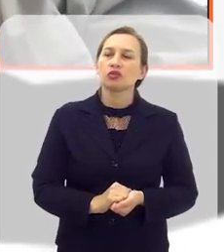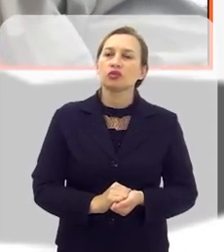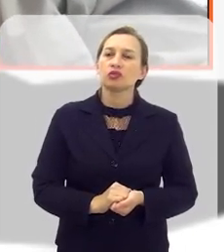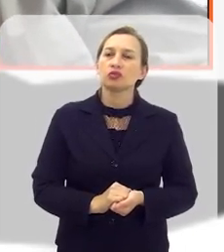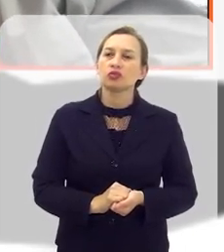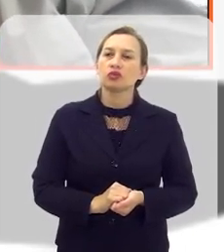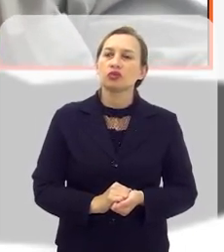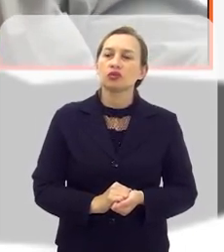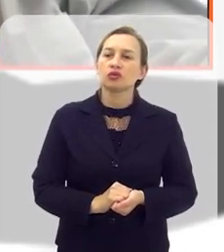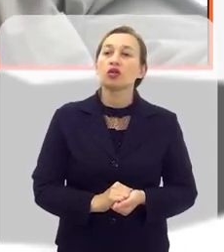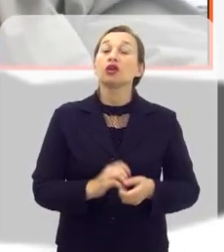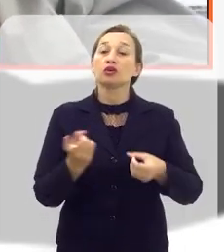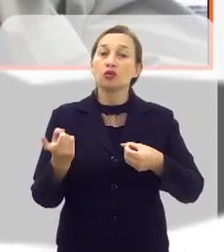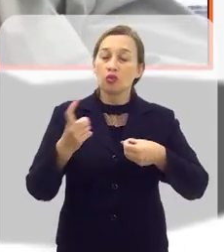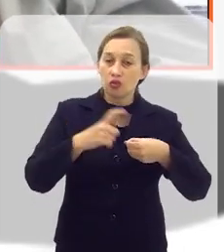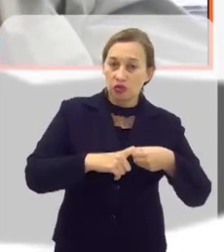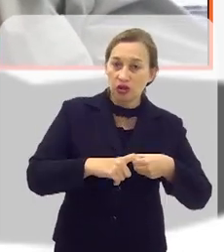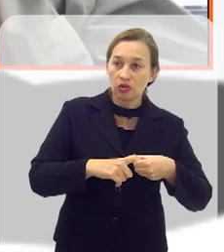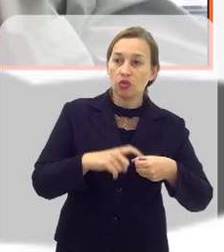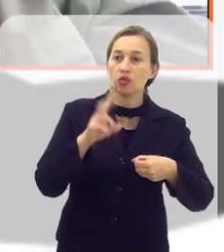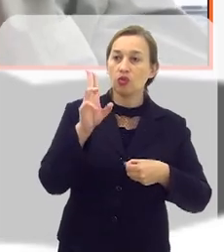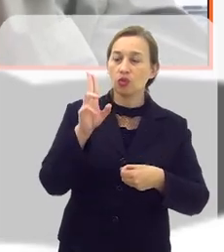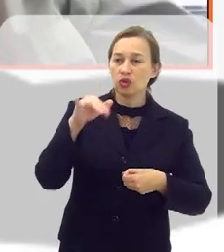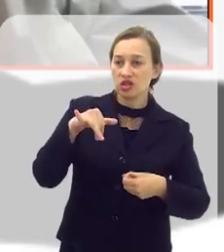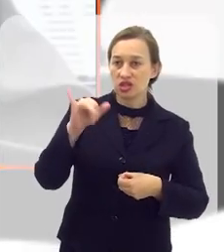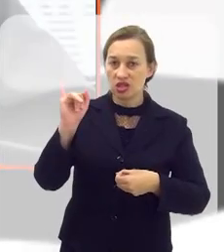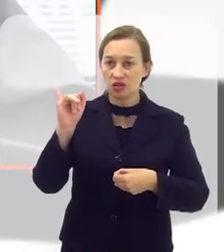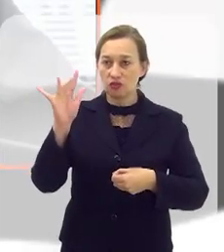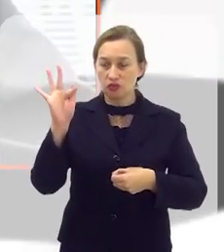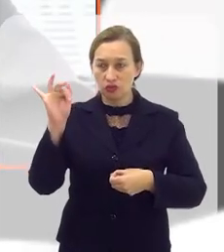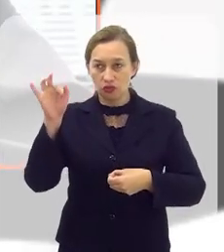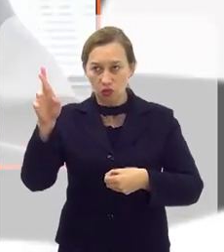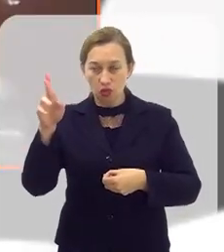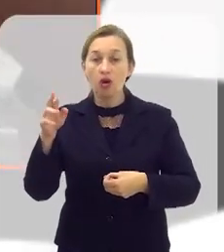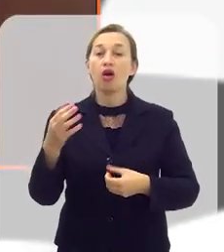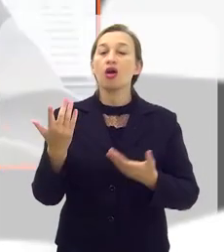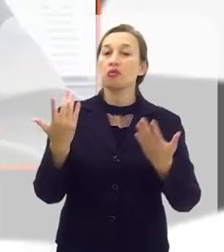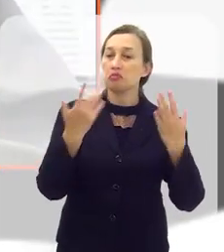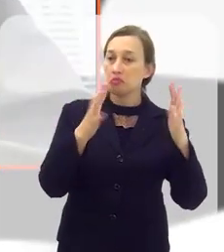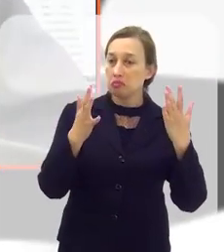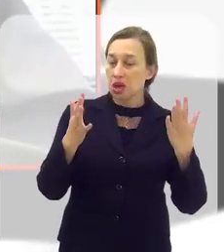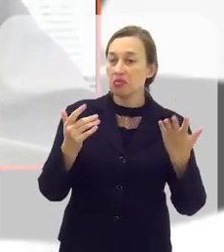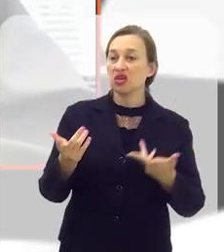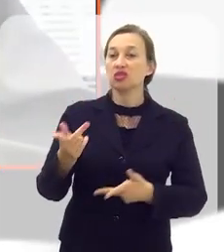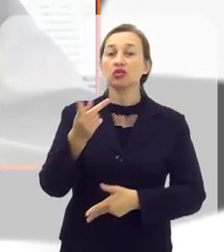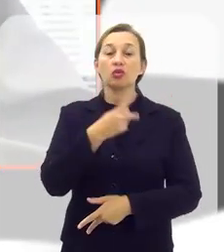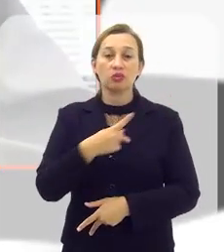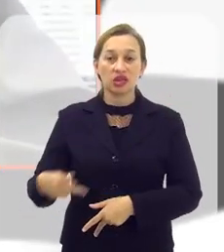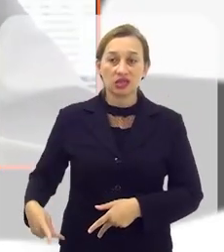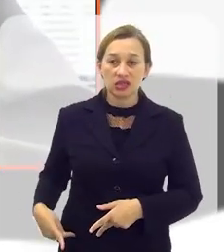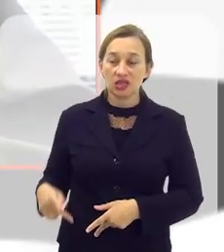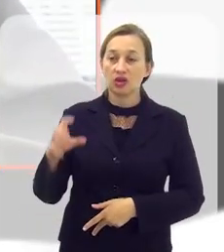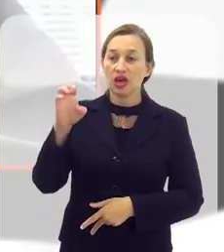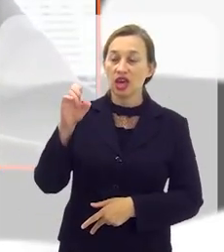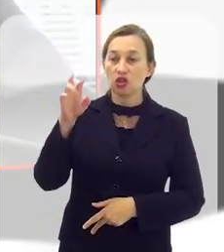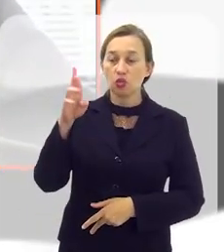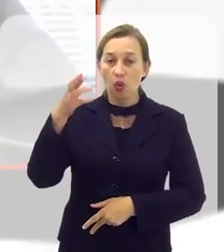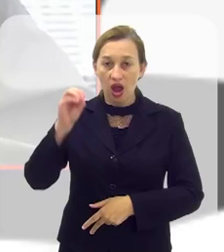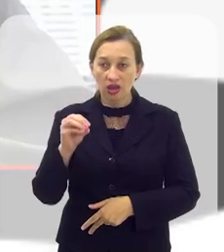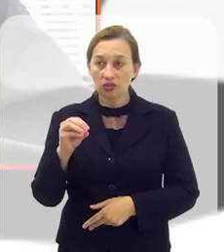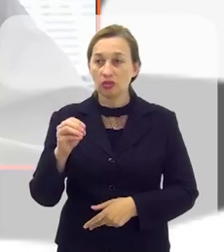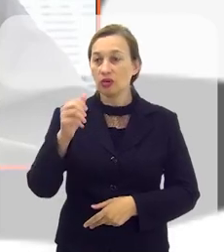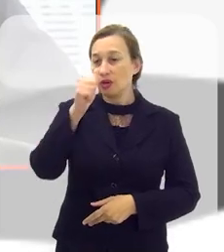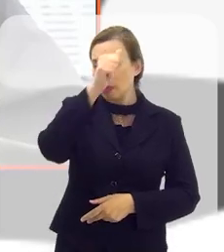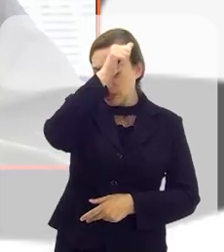Atendemos, fizemos um convênio também com a Unifoa, aqui ao saldo o presidente Eduardo Prado, que um grande